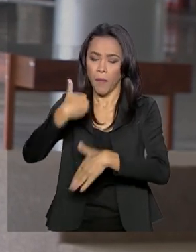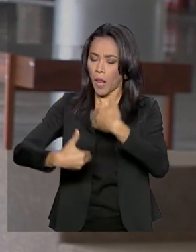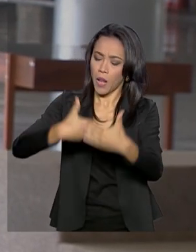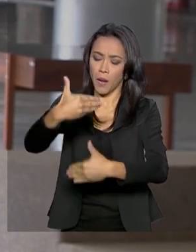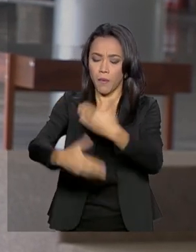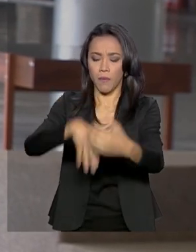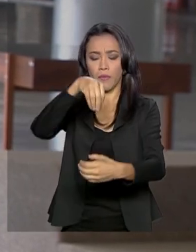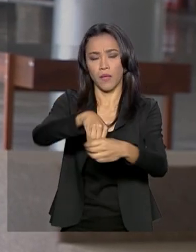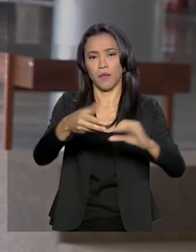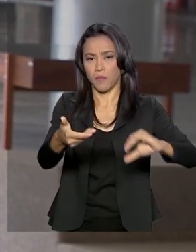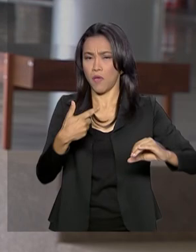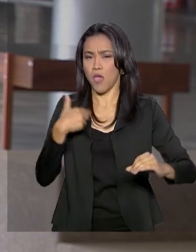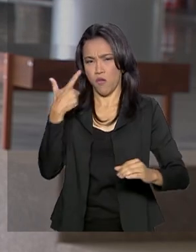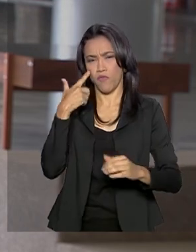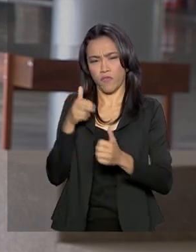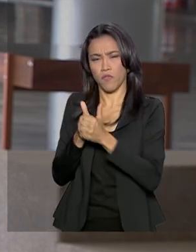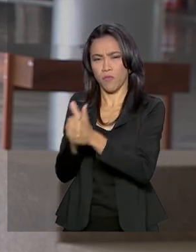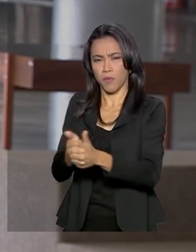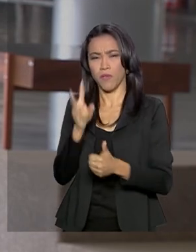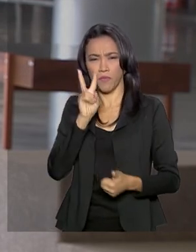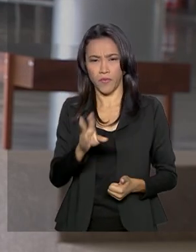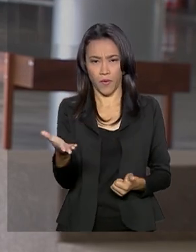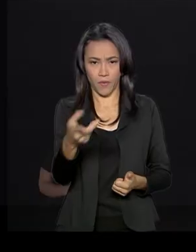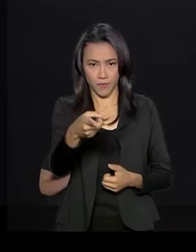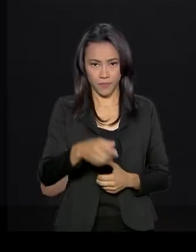cerimônia e agora a gente vai ver na reportagem.